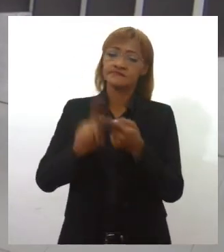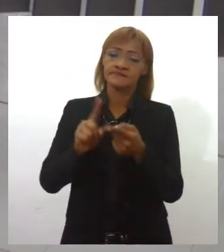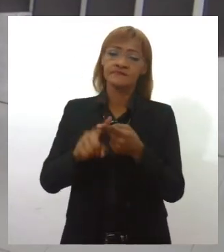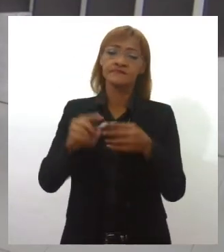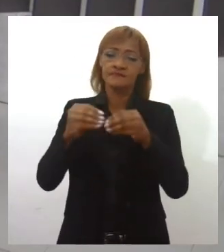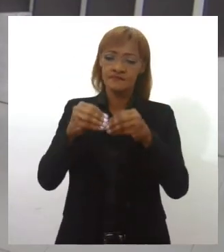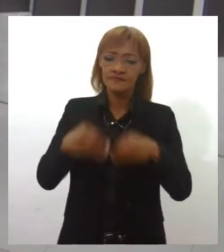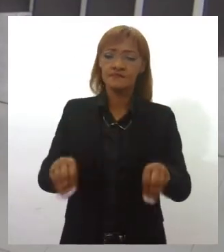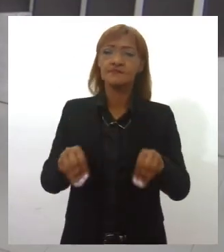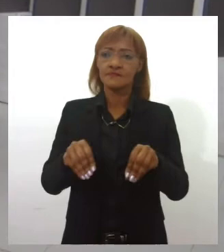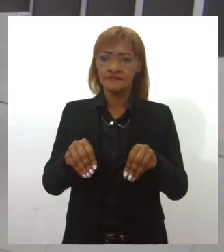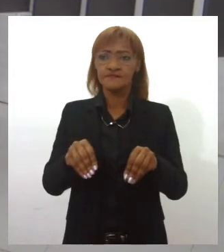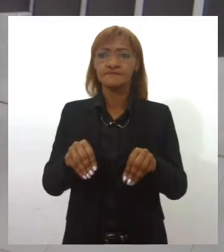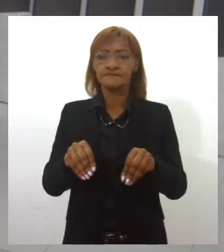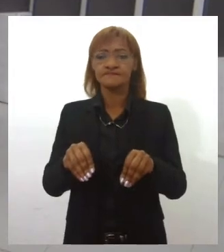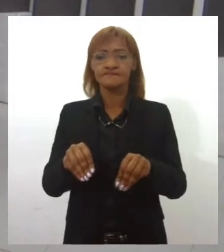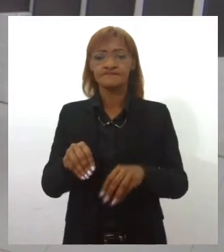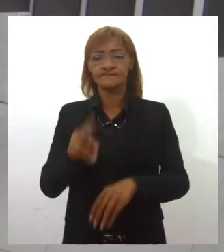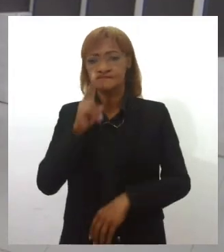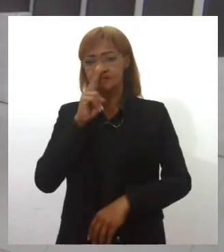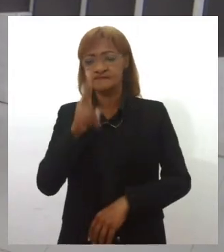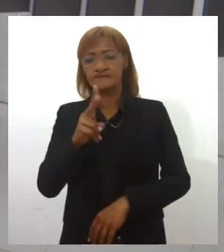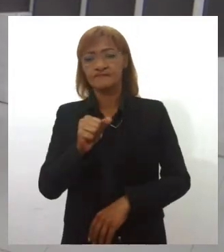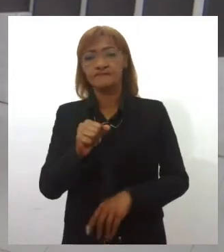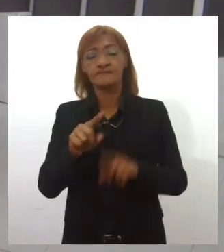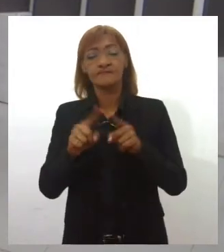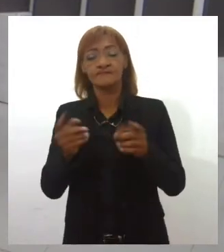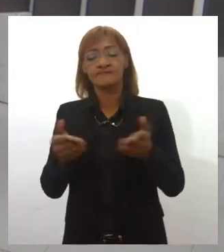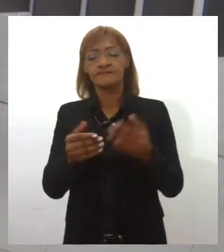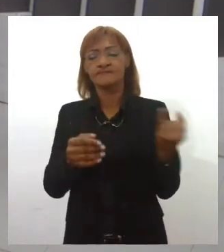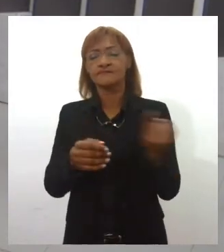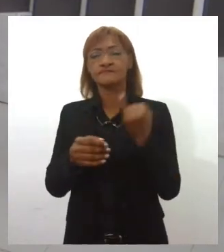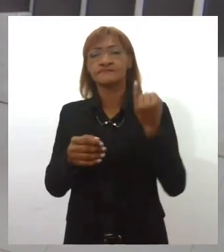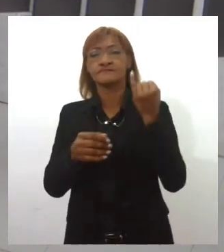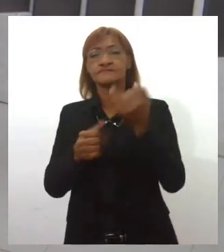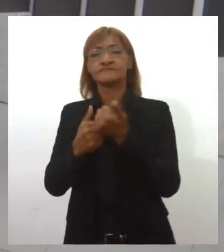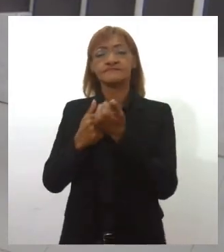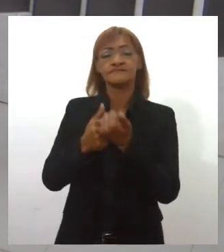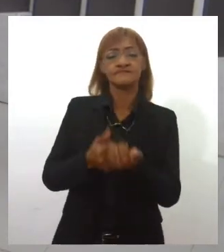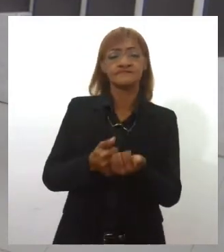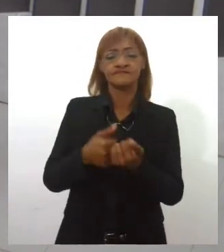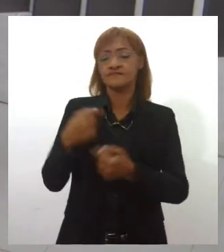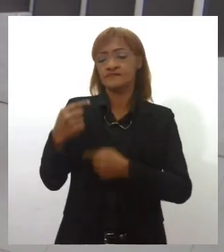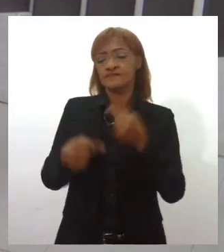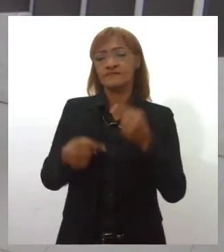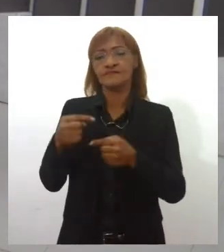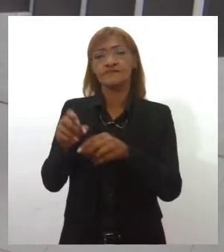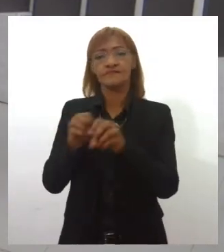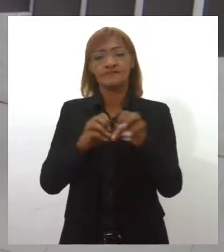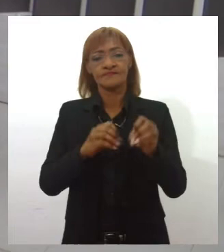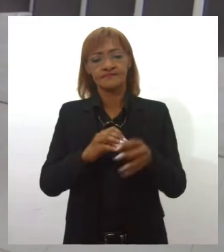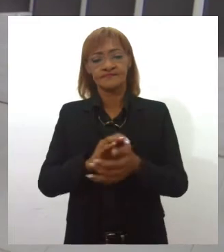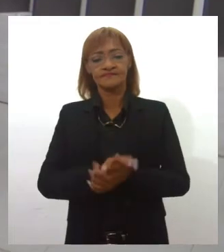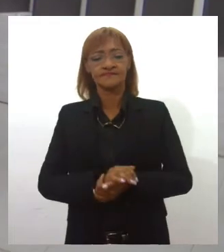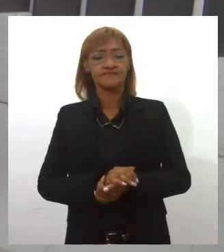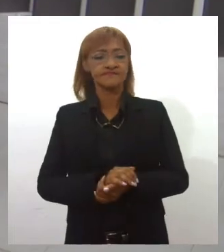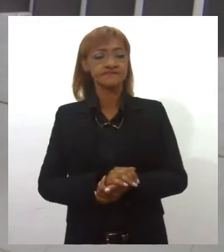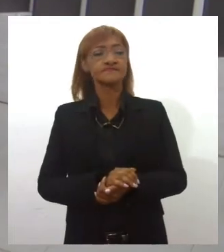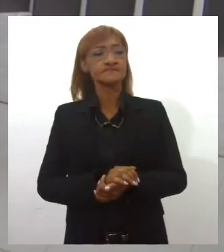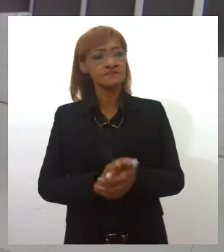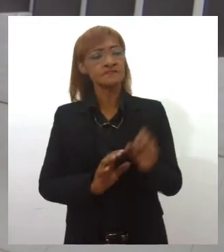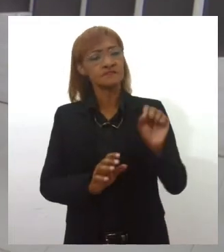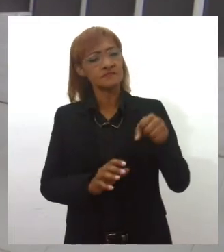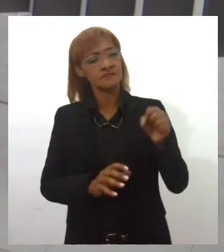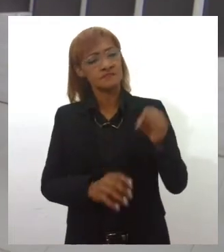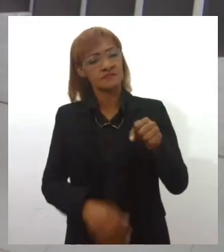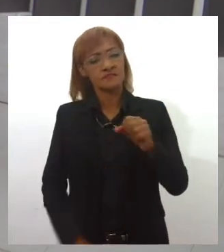nesse período de pandemia, teve muitos desafios. importante essas contribuições para essas políticas educacionais. Com certeza. Quando a gente